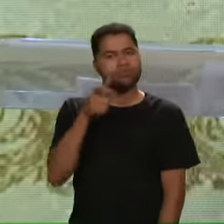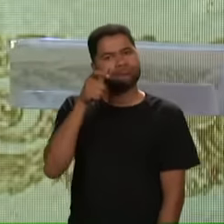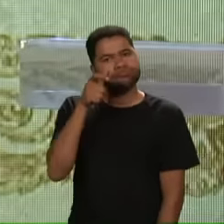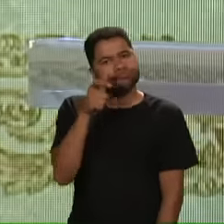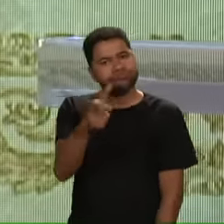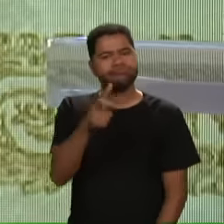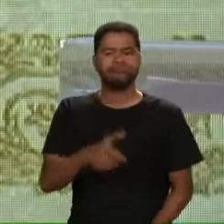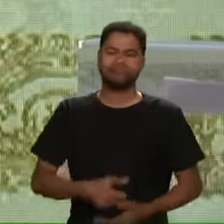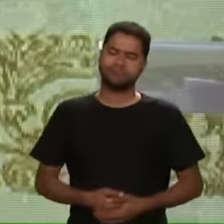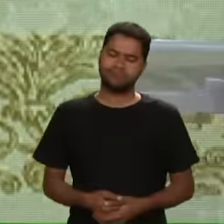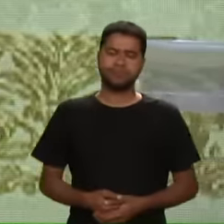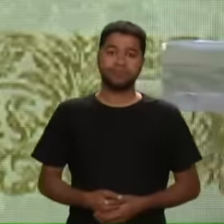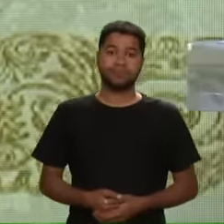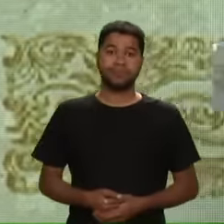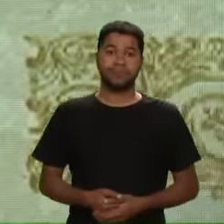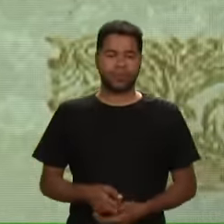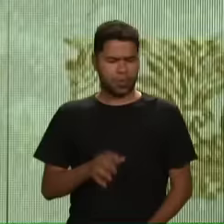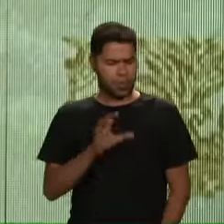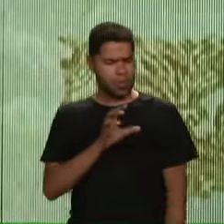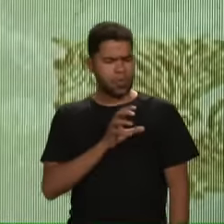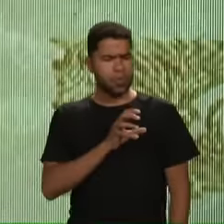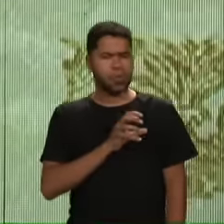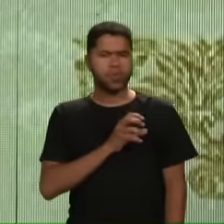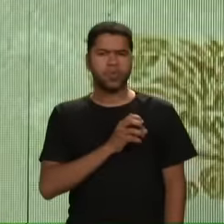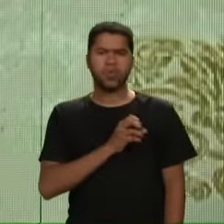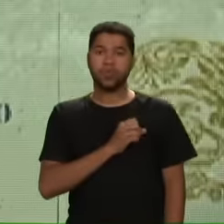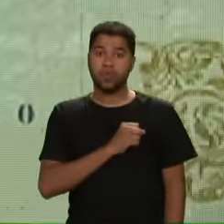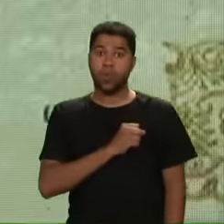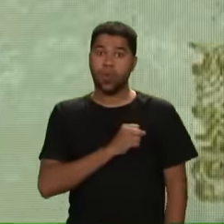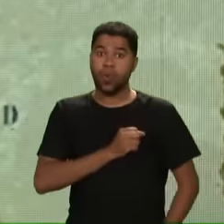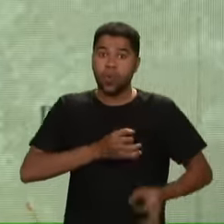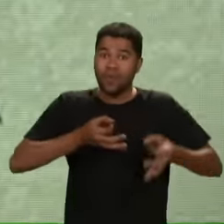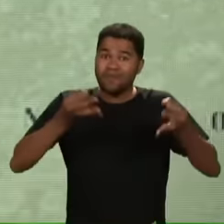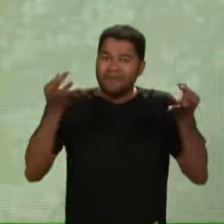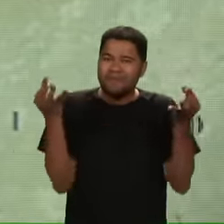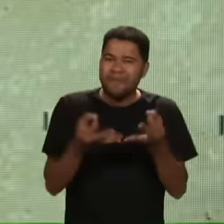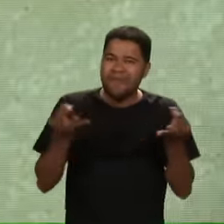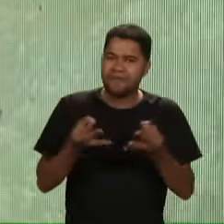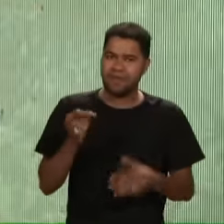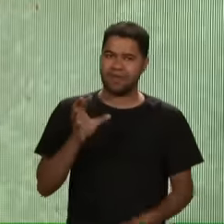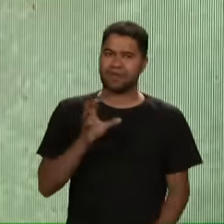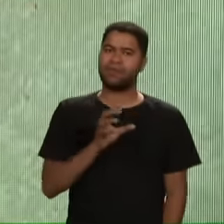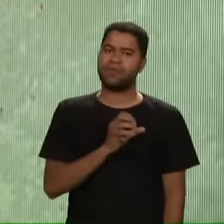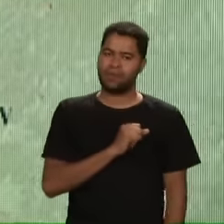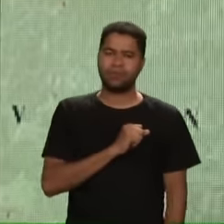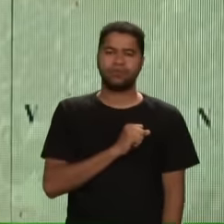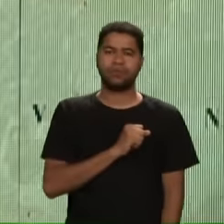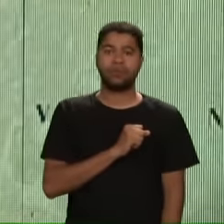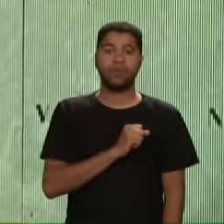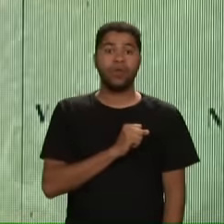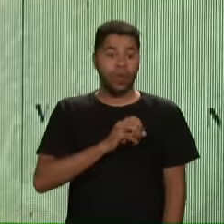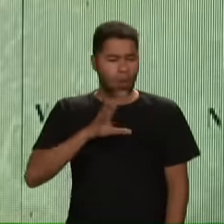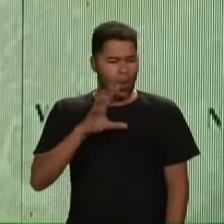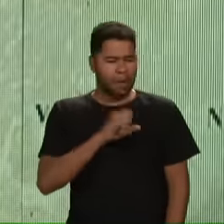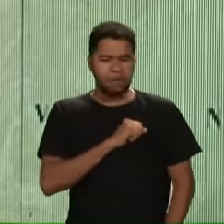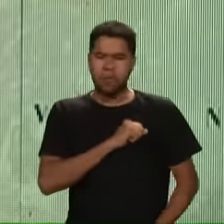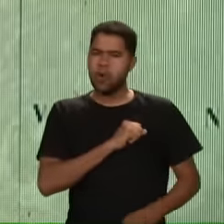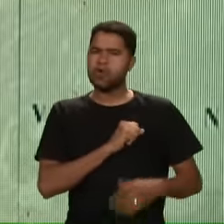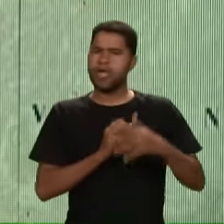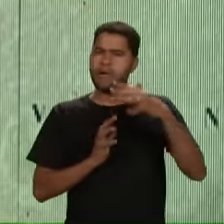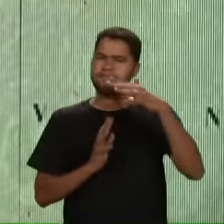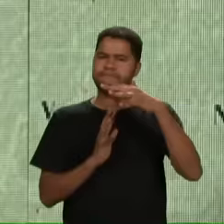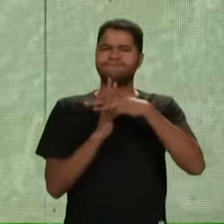Que o amor, o perfeito amor, o amor que é pleno